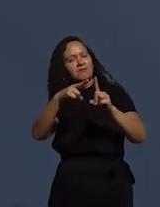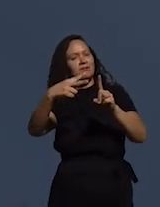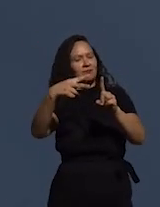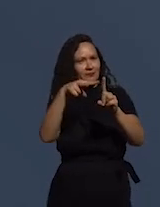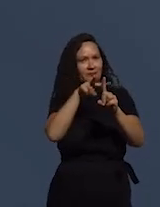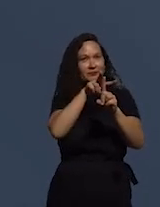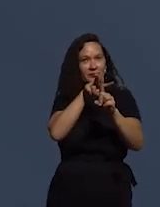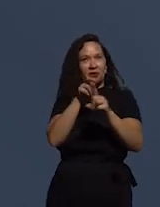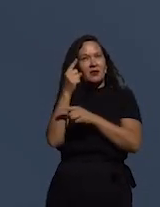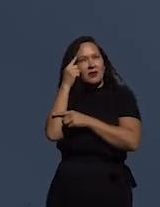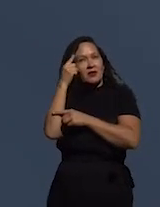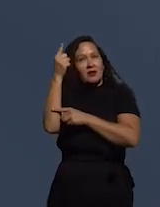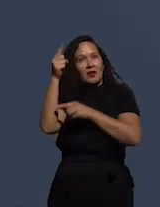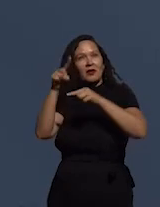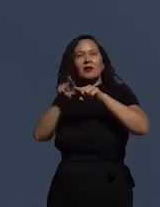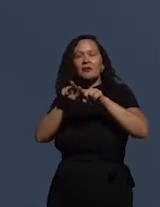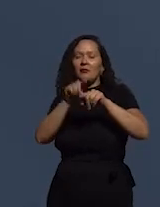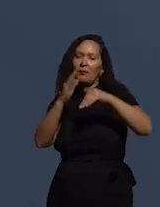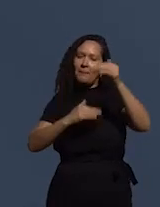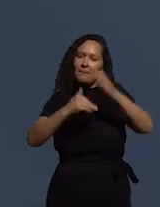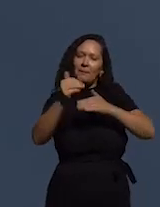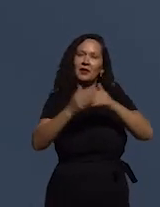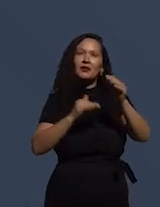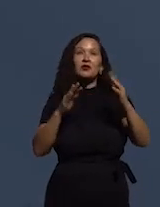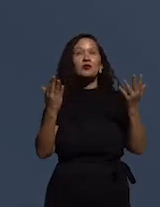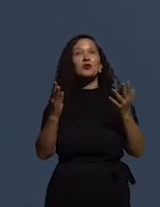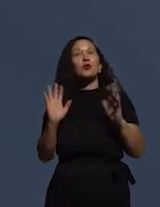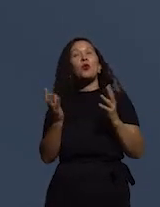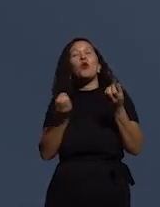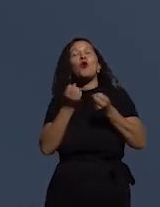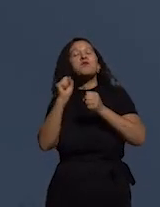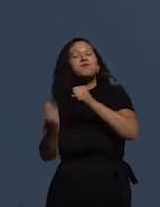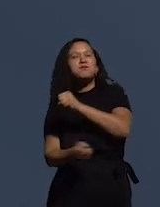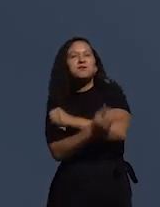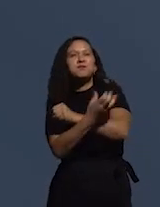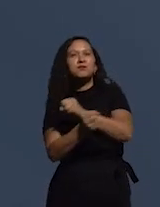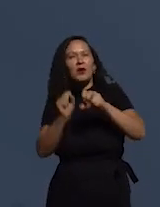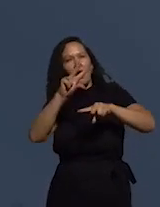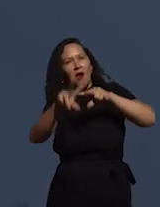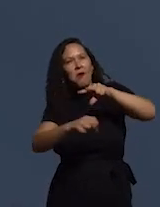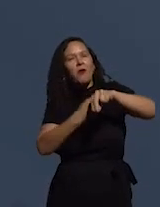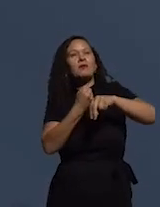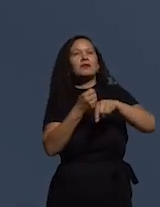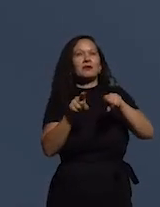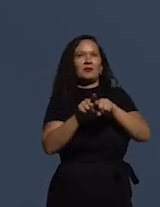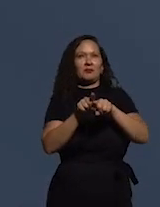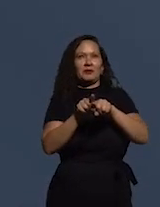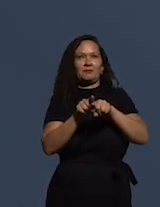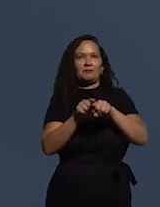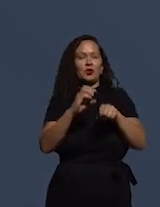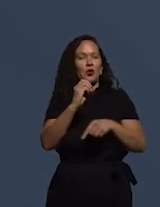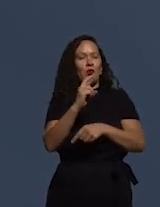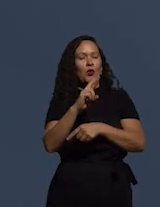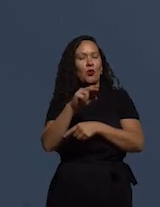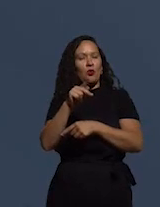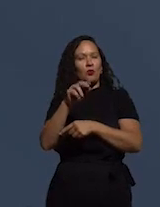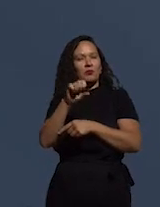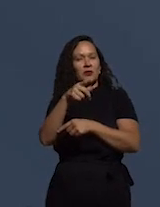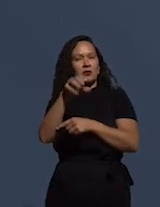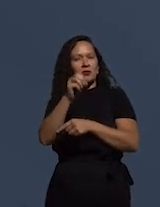teóricas e práticas sobre o fenômeno da corrupção, buscando identificar a